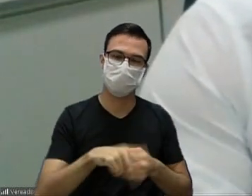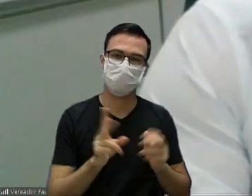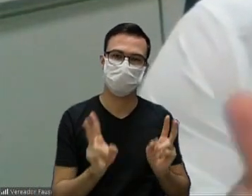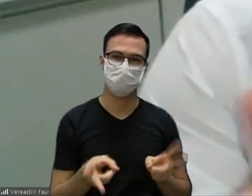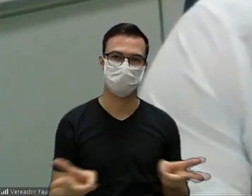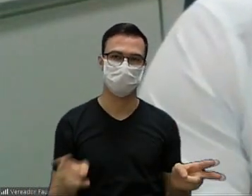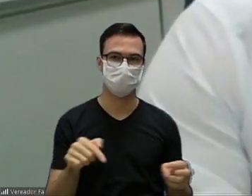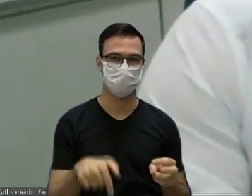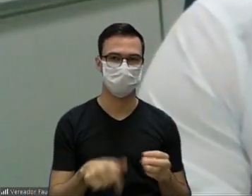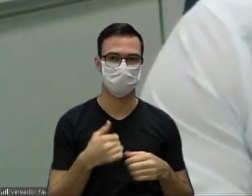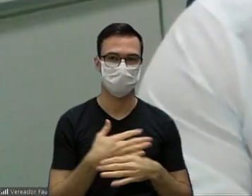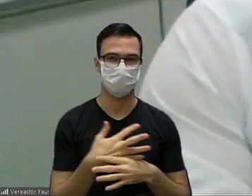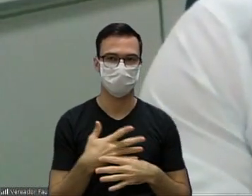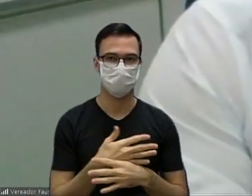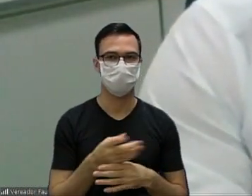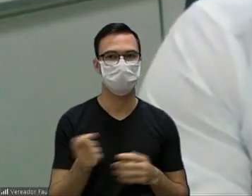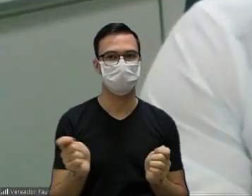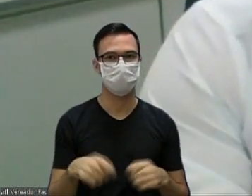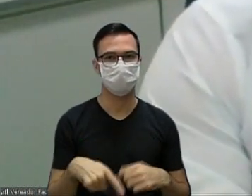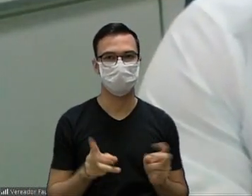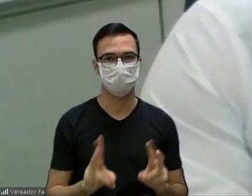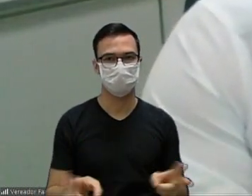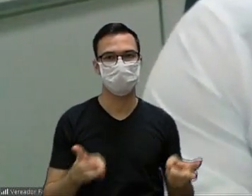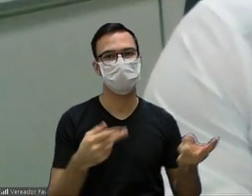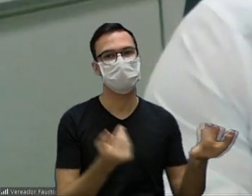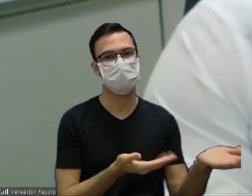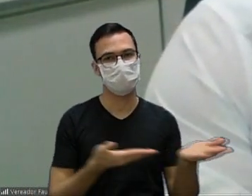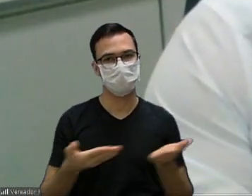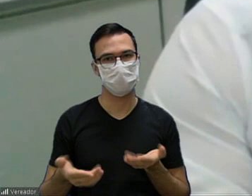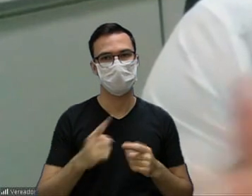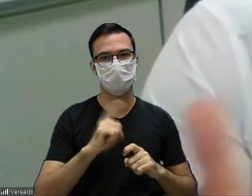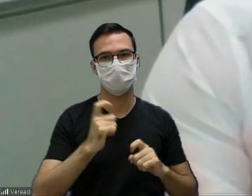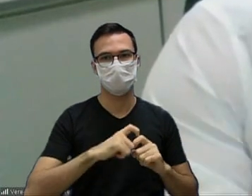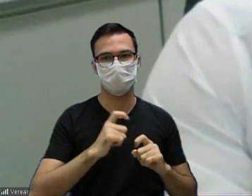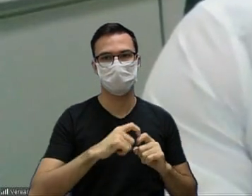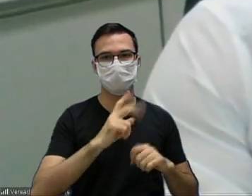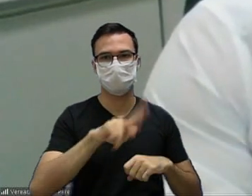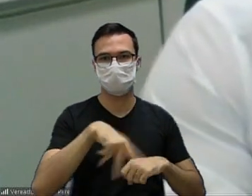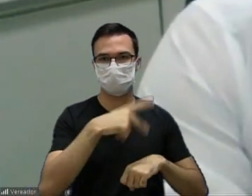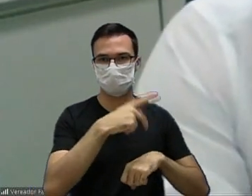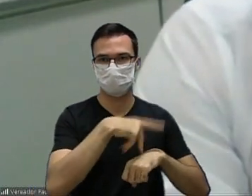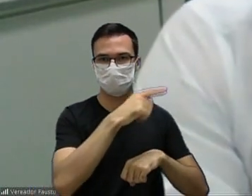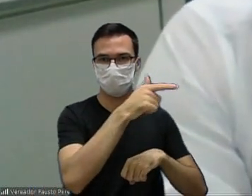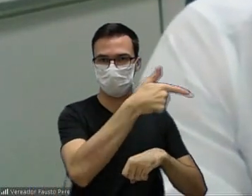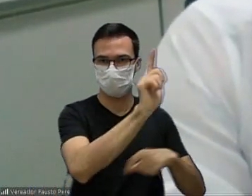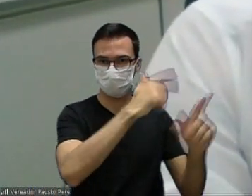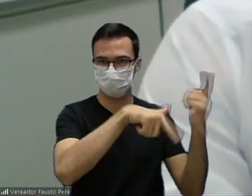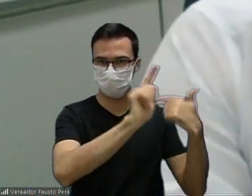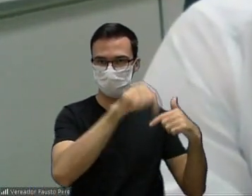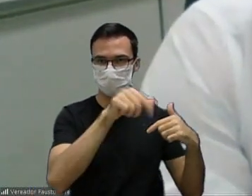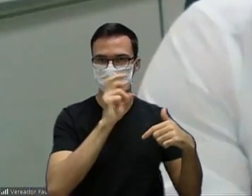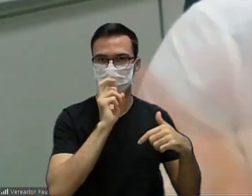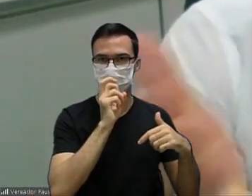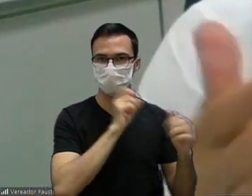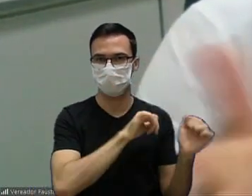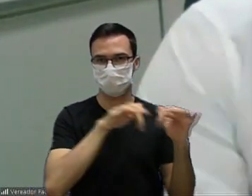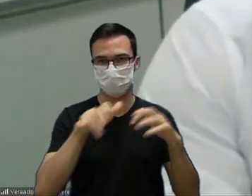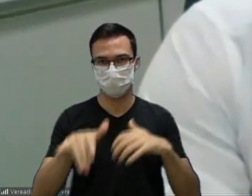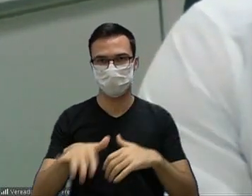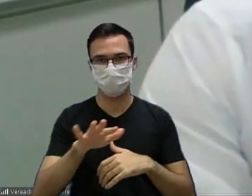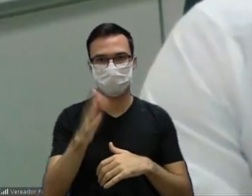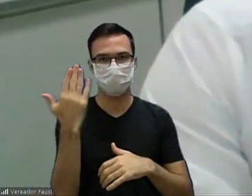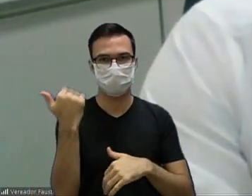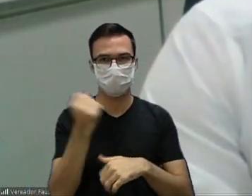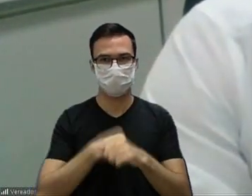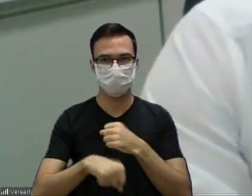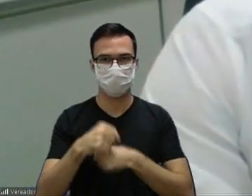no município de Sorocaba dessa oportunidade de receber novamente aqueles médicos estrangeiros que trabalharam aqui na cidade de Sorocaba o que eu venho desde